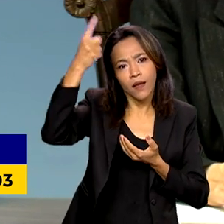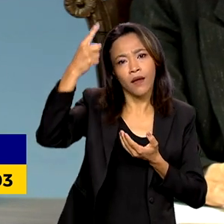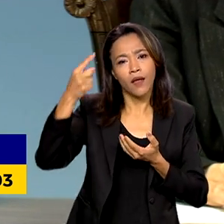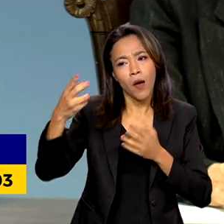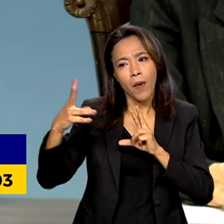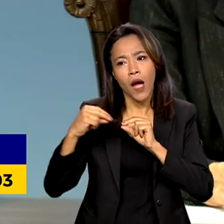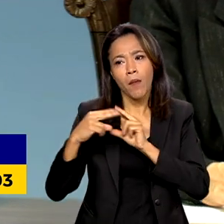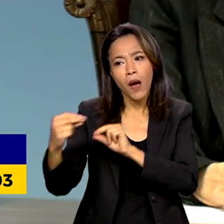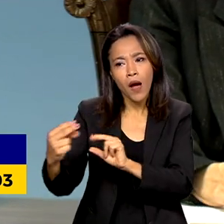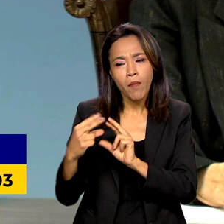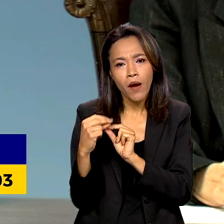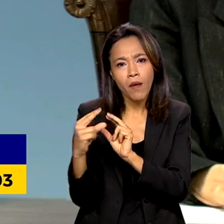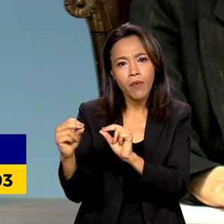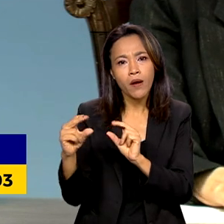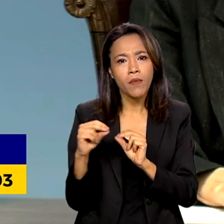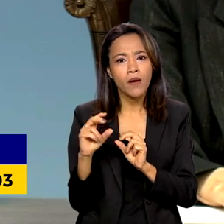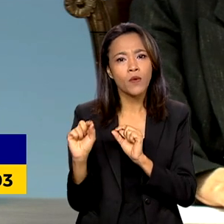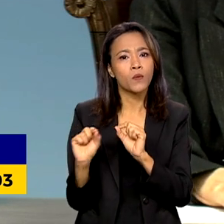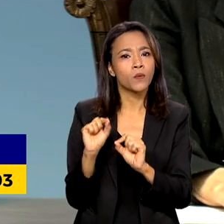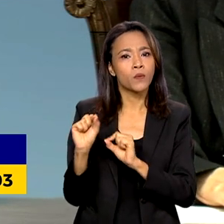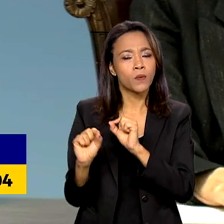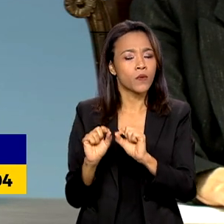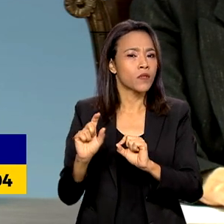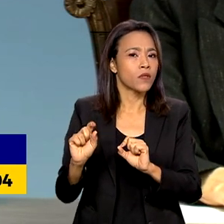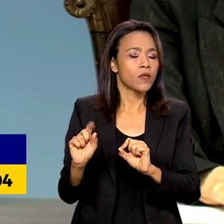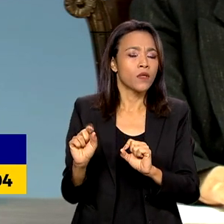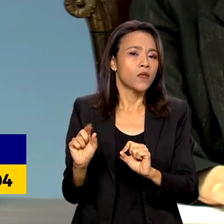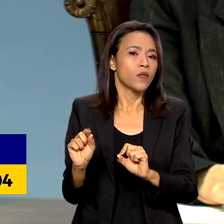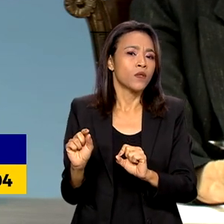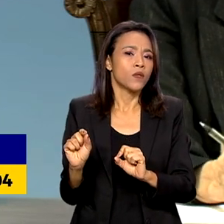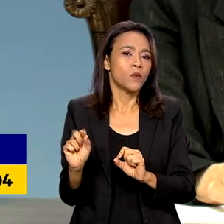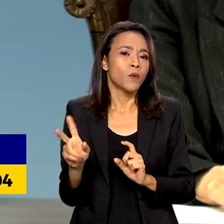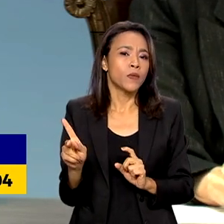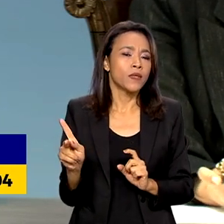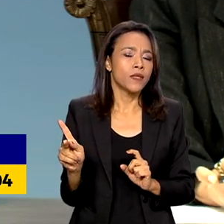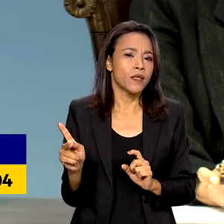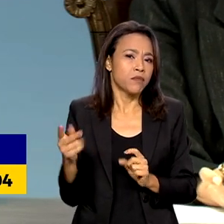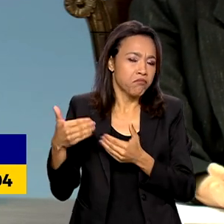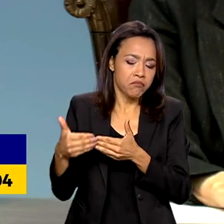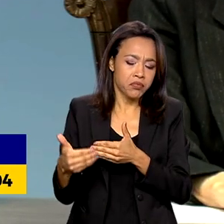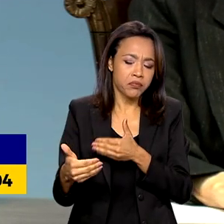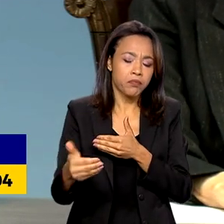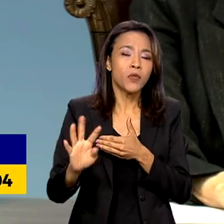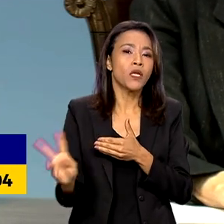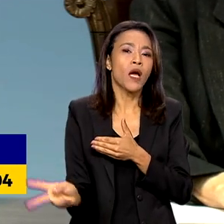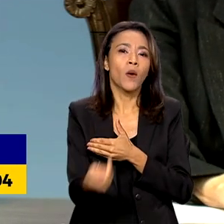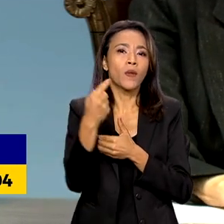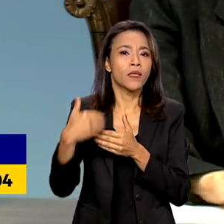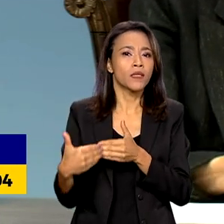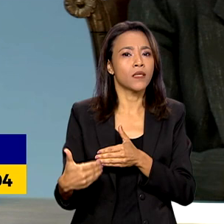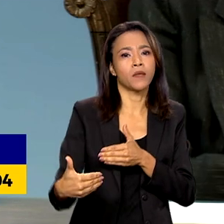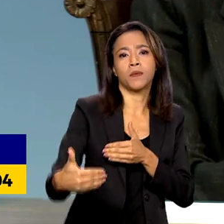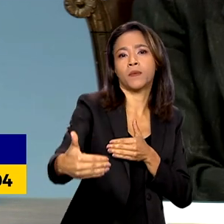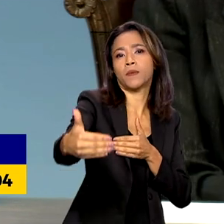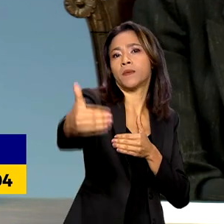sobre tendências ou rumos que se pode seguir nas diferentes